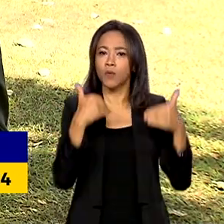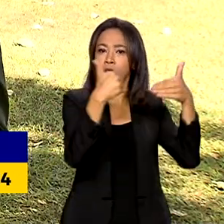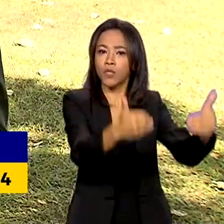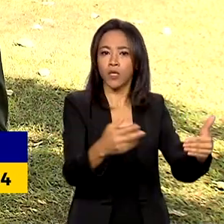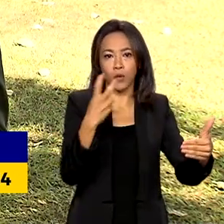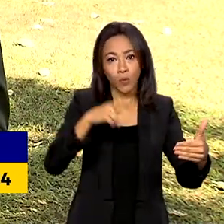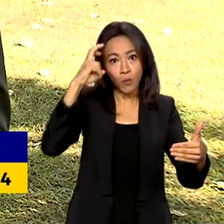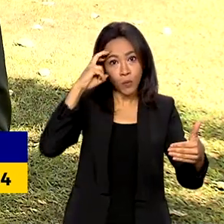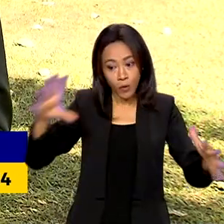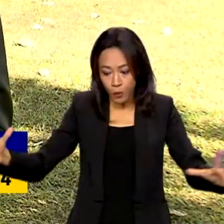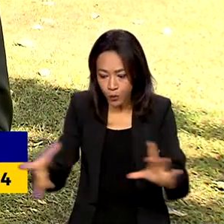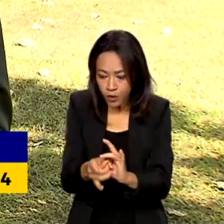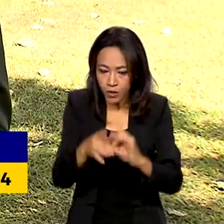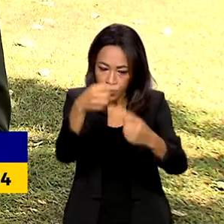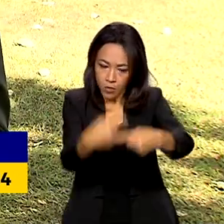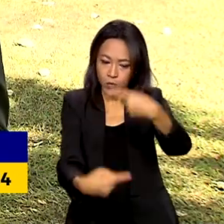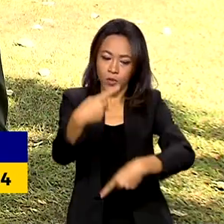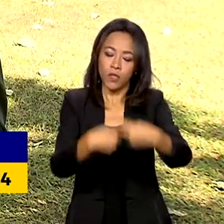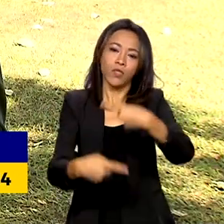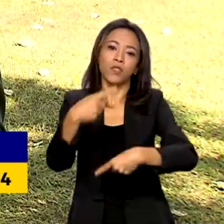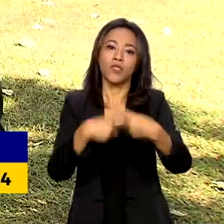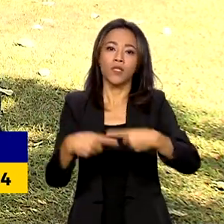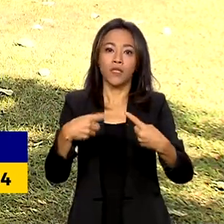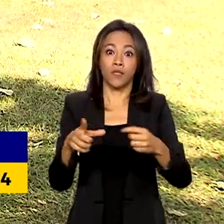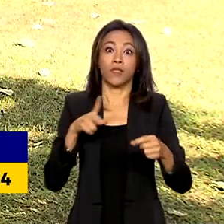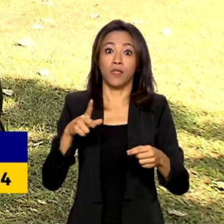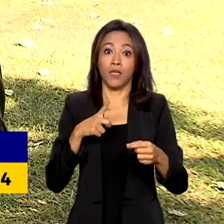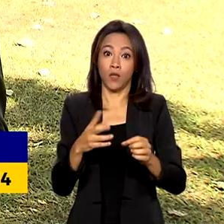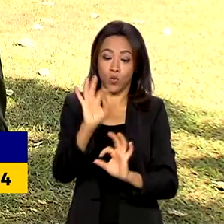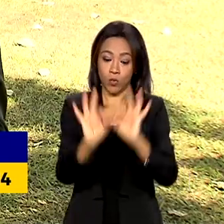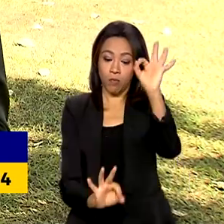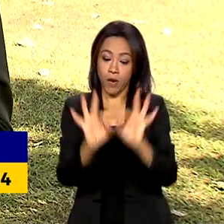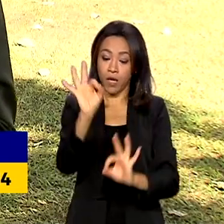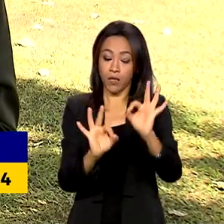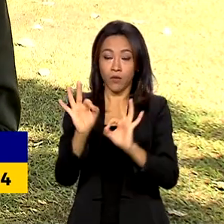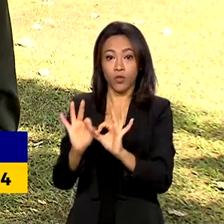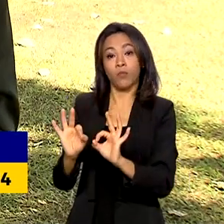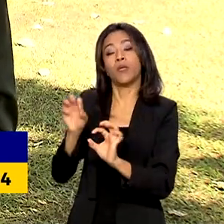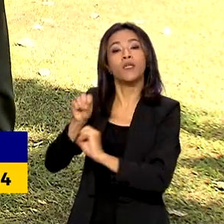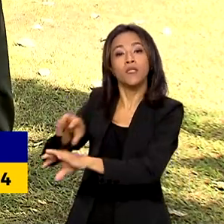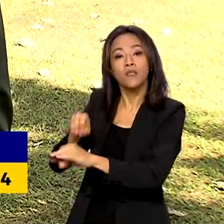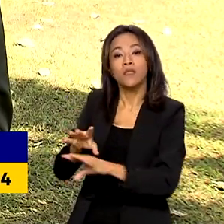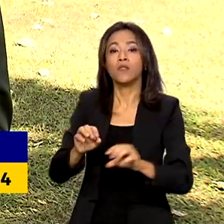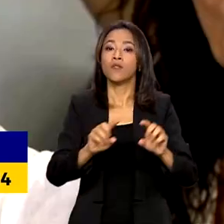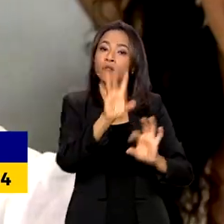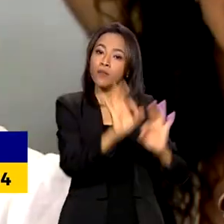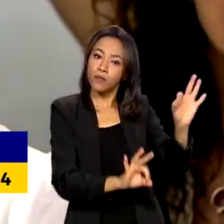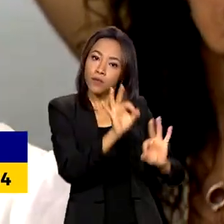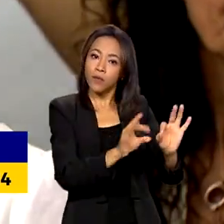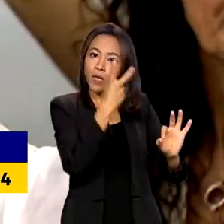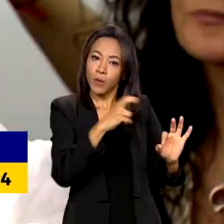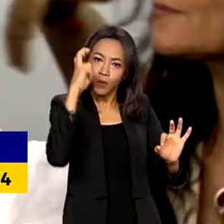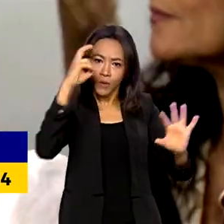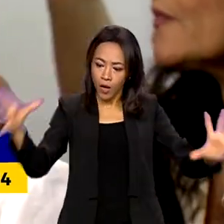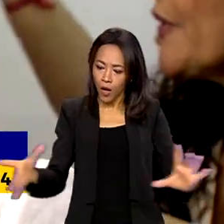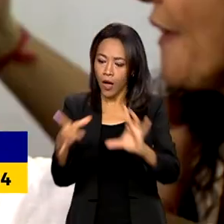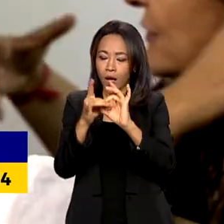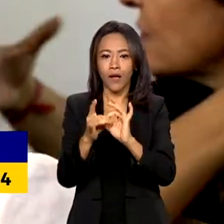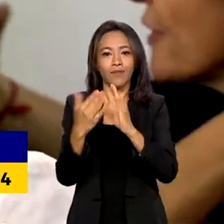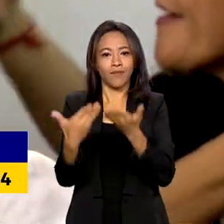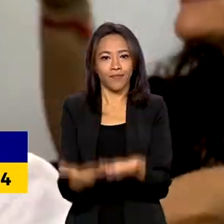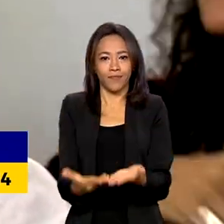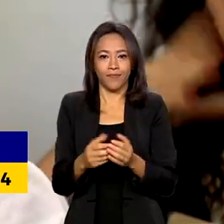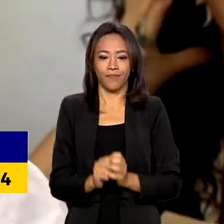públicas, considerando as interfaces entre os planos nacional de cultura, de educação e do livro e da leitura. A gente tem a